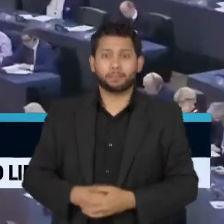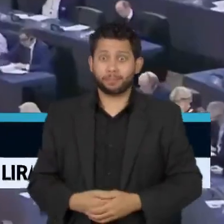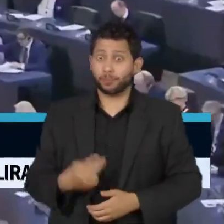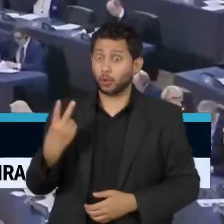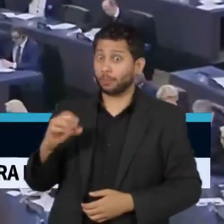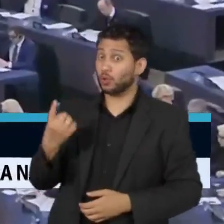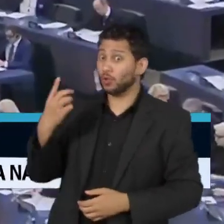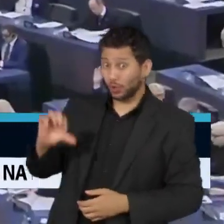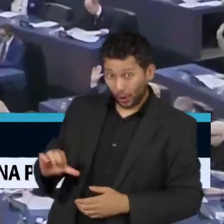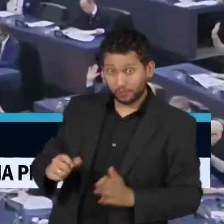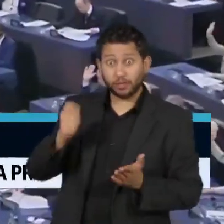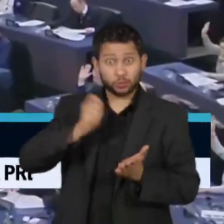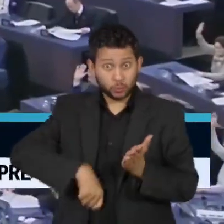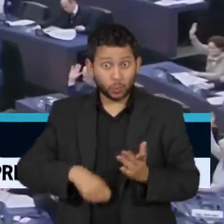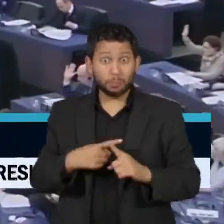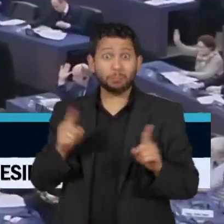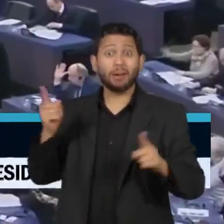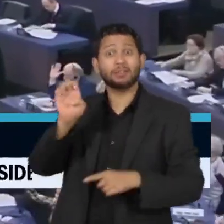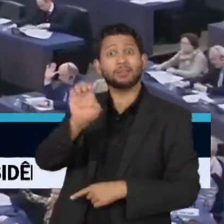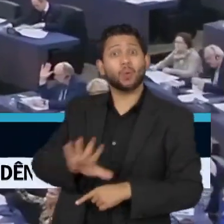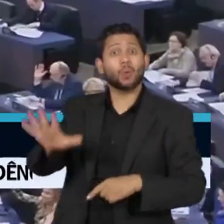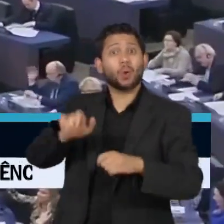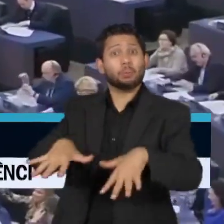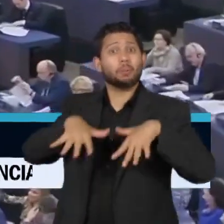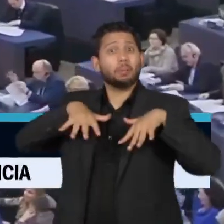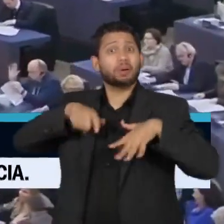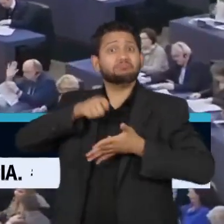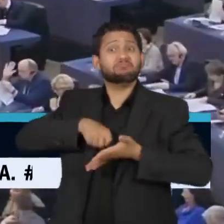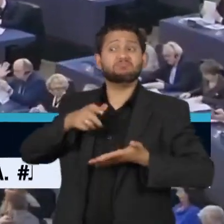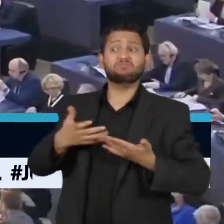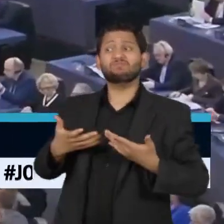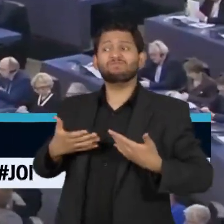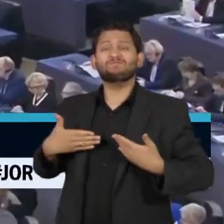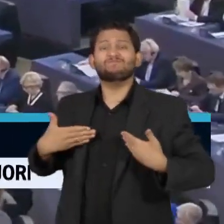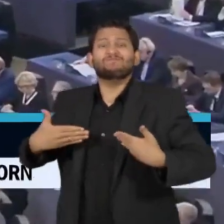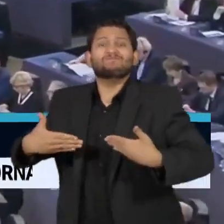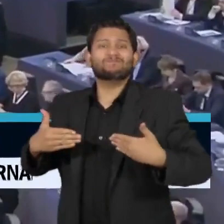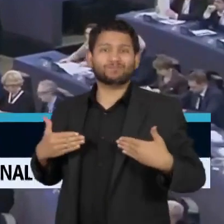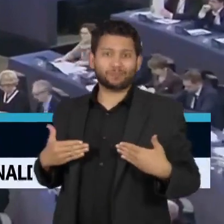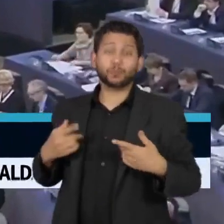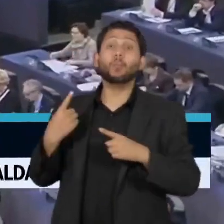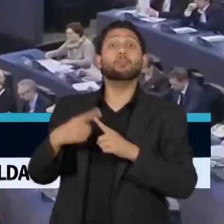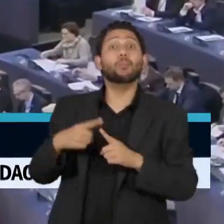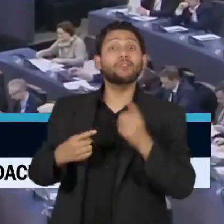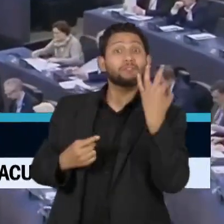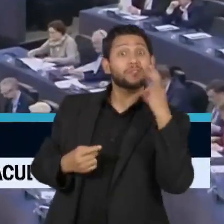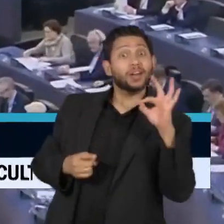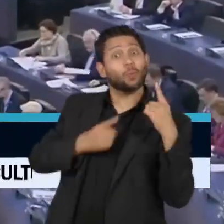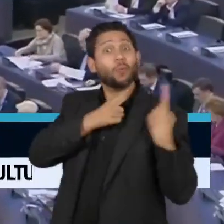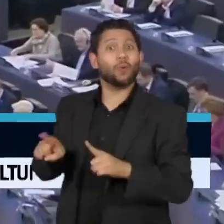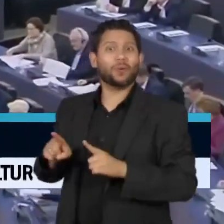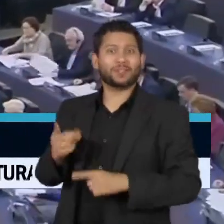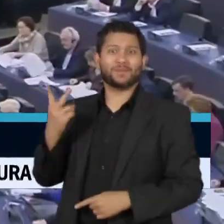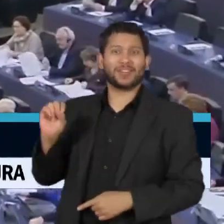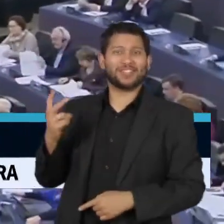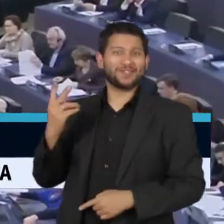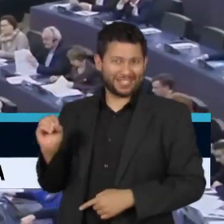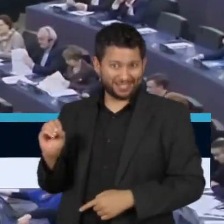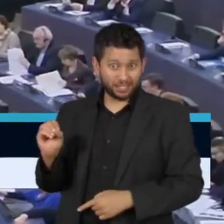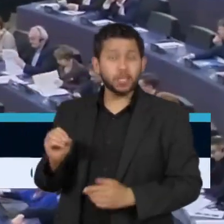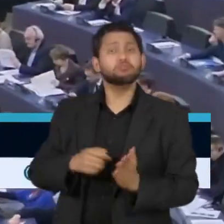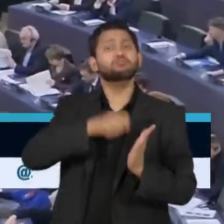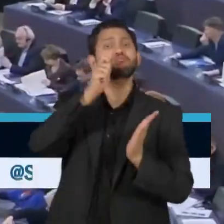o texto pouco avançou no Parlamento Europeu. Diante de uma forte oposição francesa, chegou a receber em 2020 uma menção